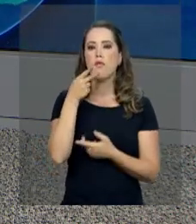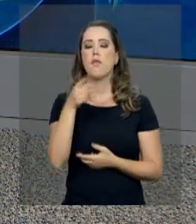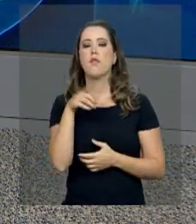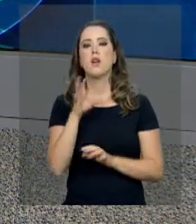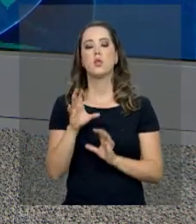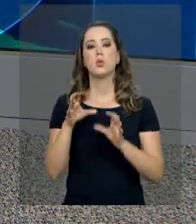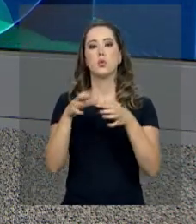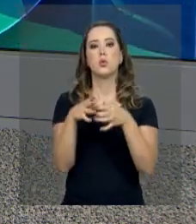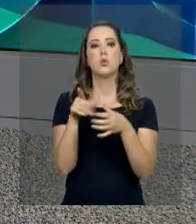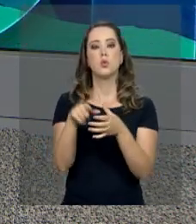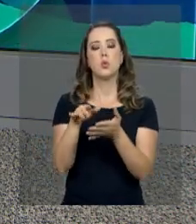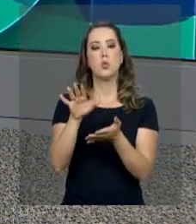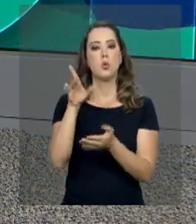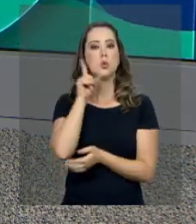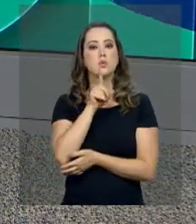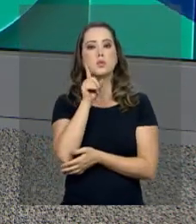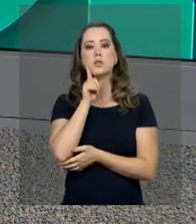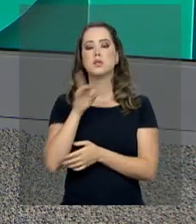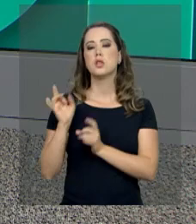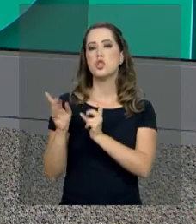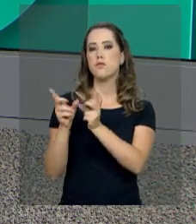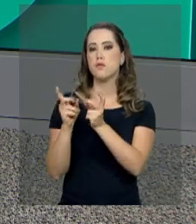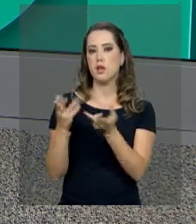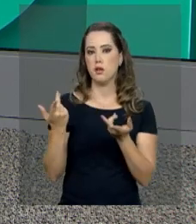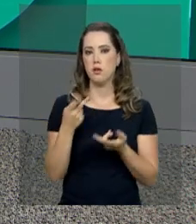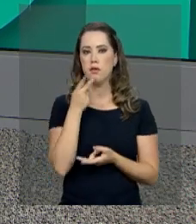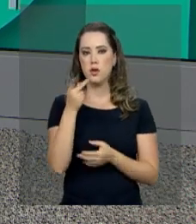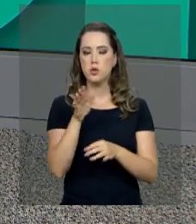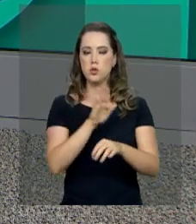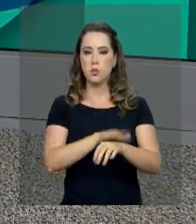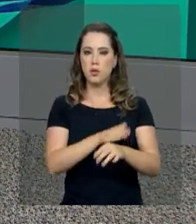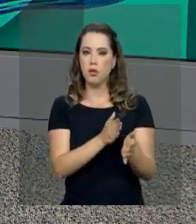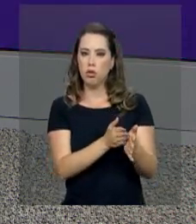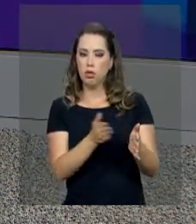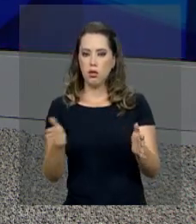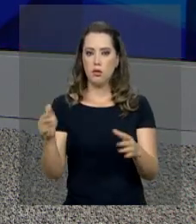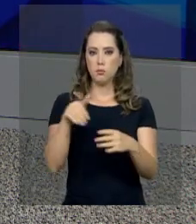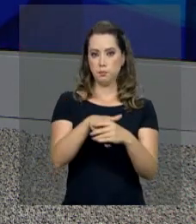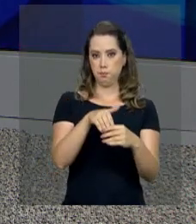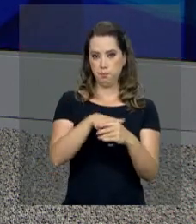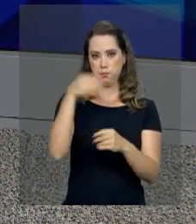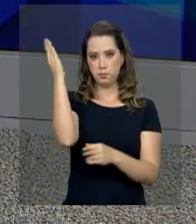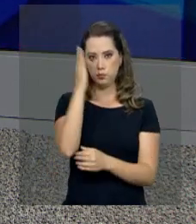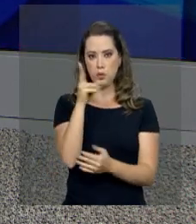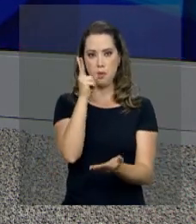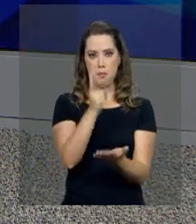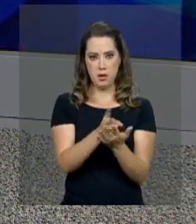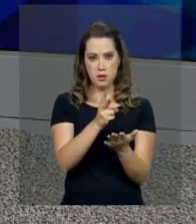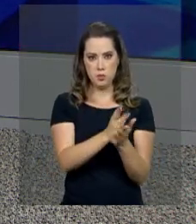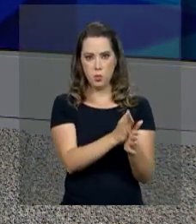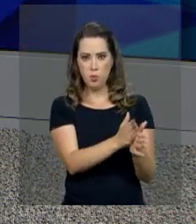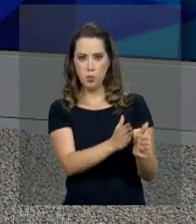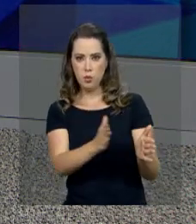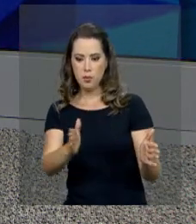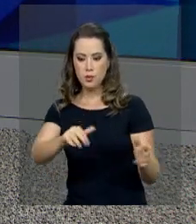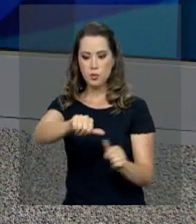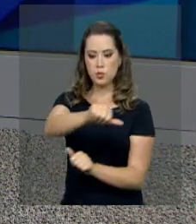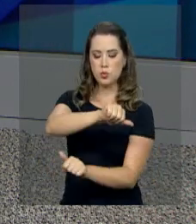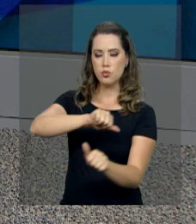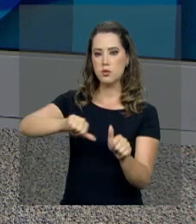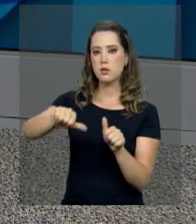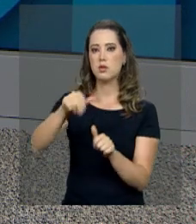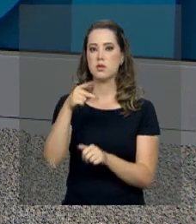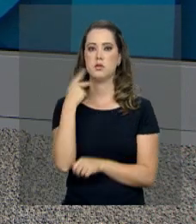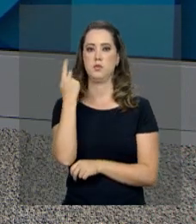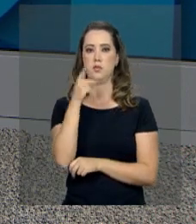Americana de Comércio, falou sobre o período de eleições no Brasil. Segundo ele, mesmo em um momento de transição política,